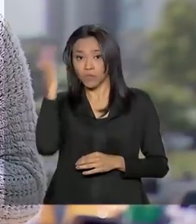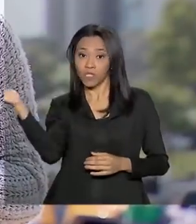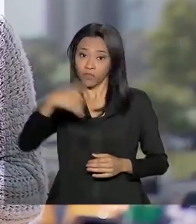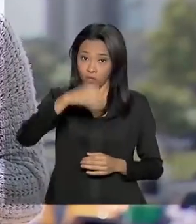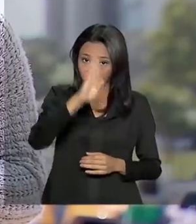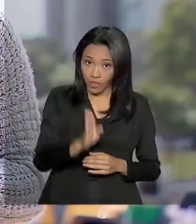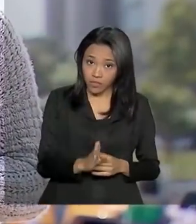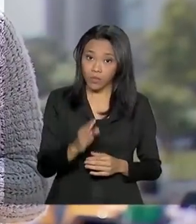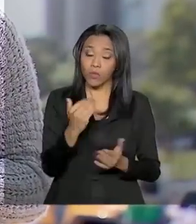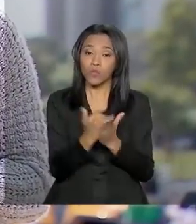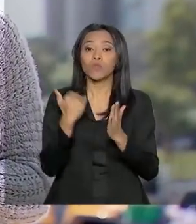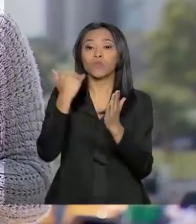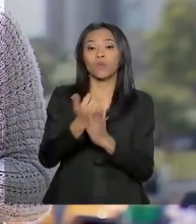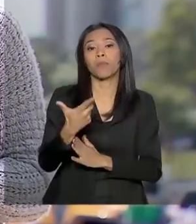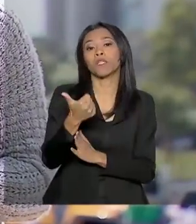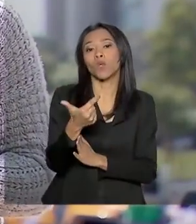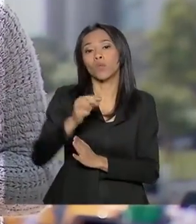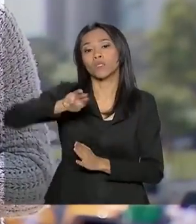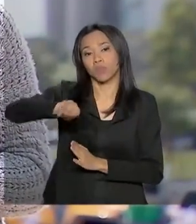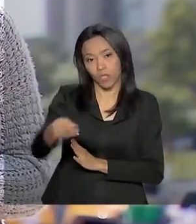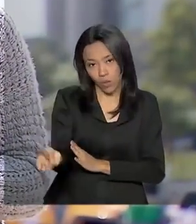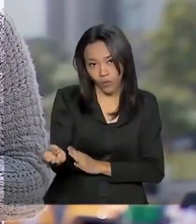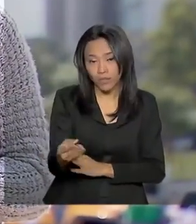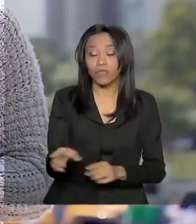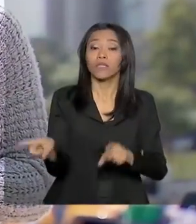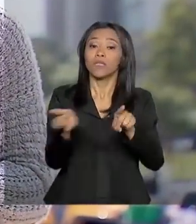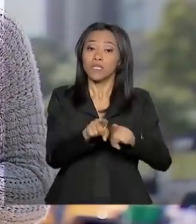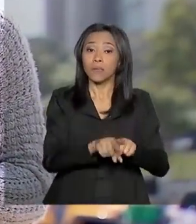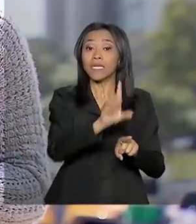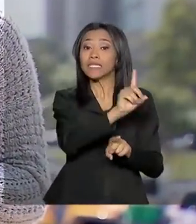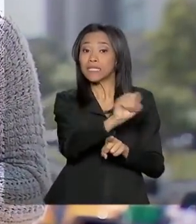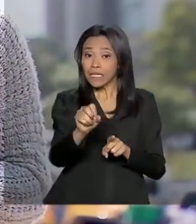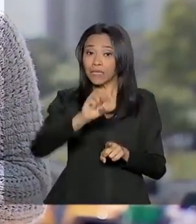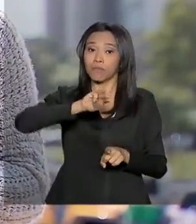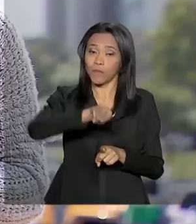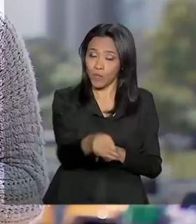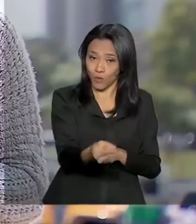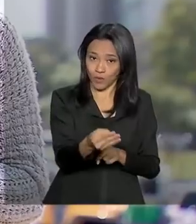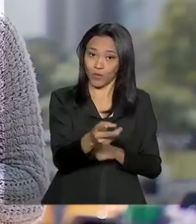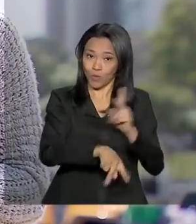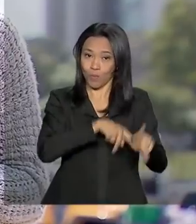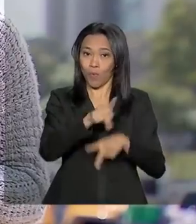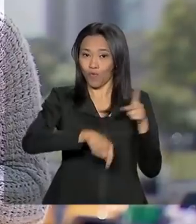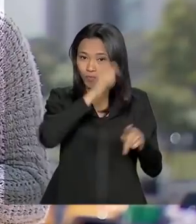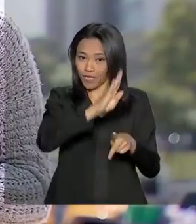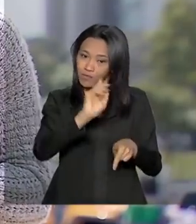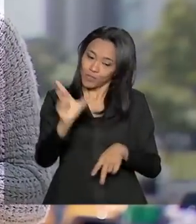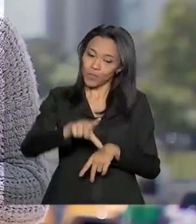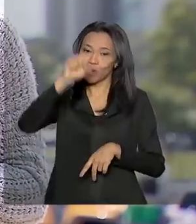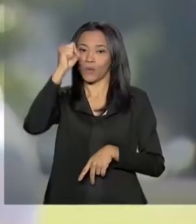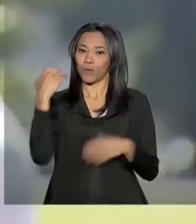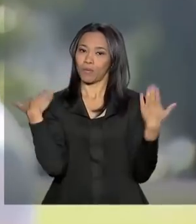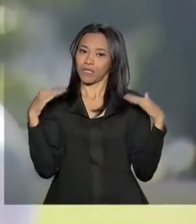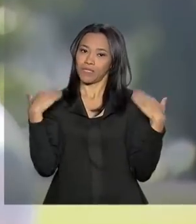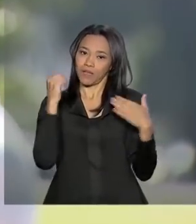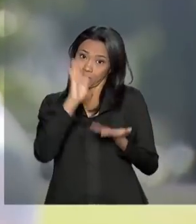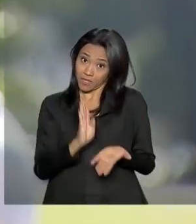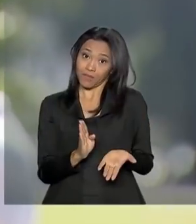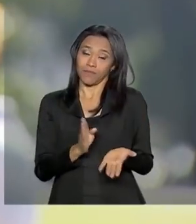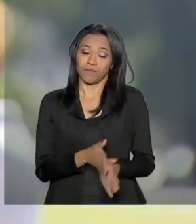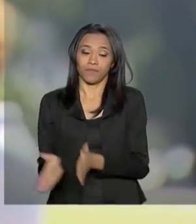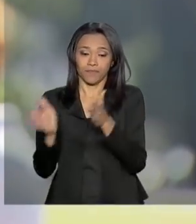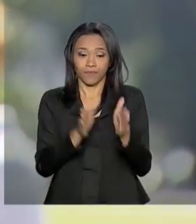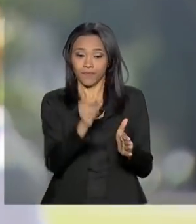passe para 12 milhões. E que 100 milhões de brasileiros escolham passear pelo país. Elizabeth